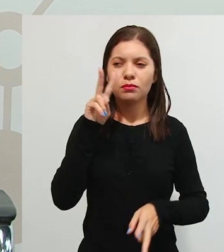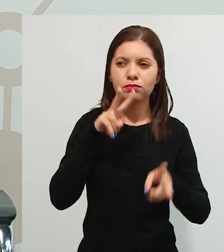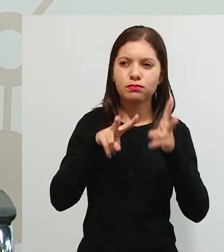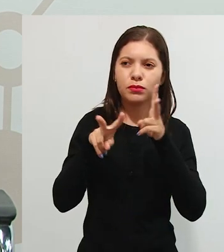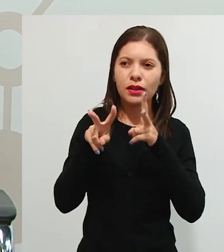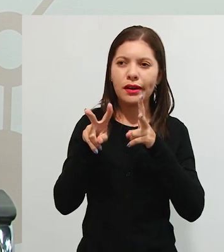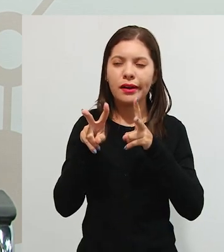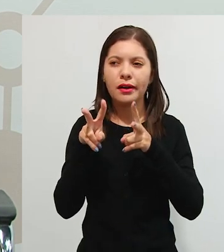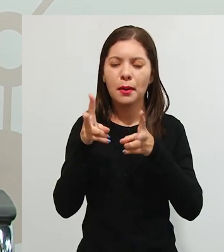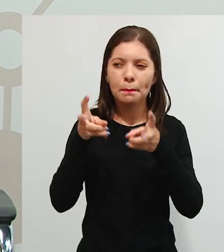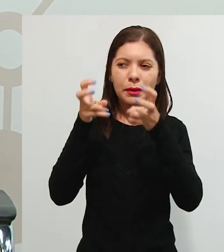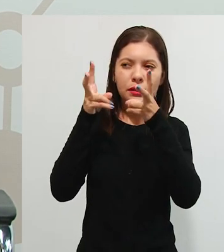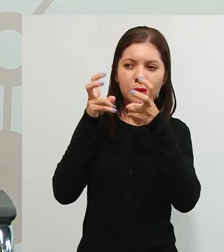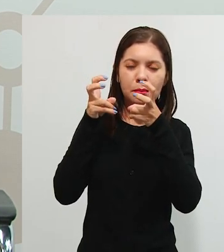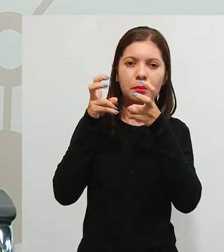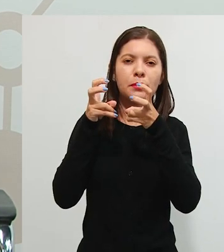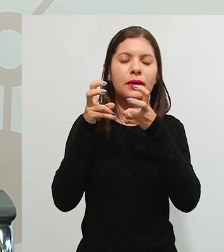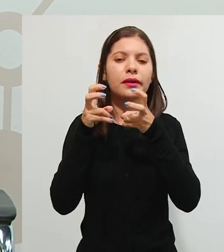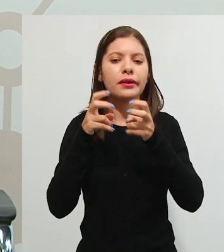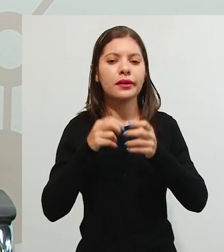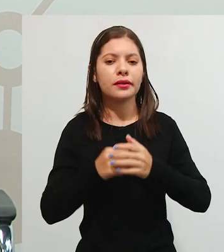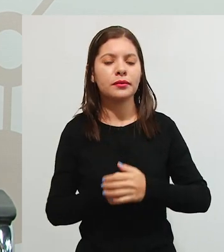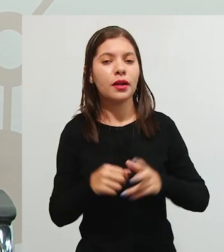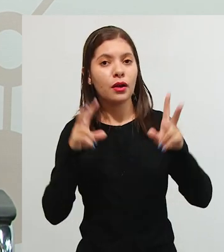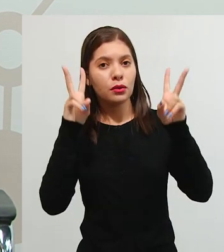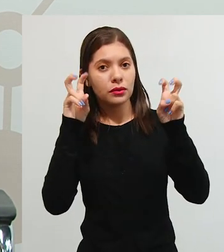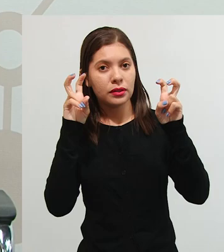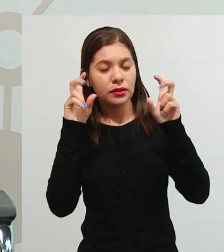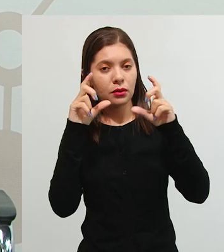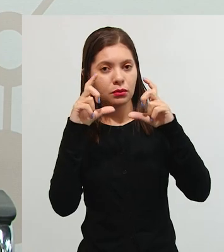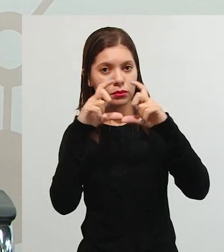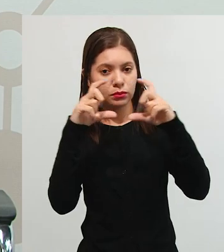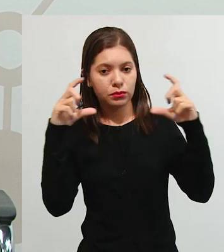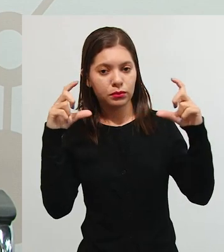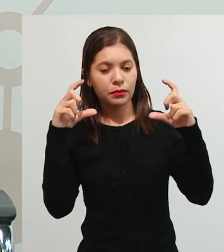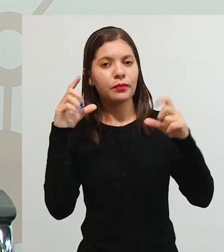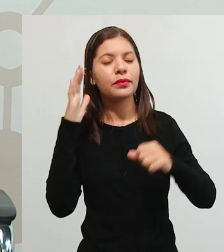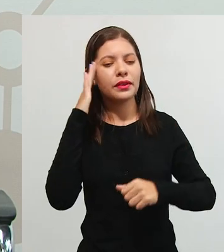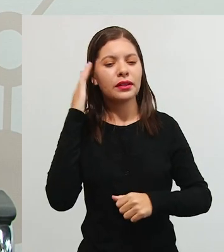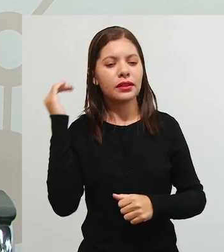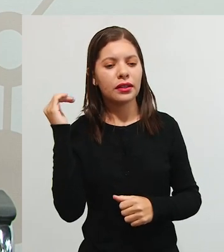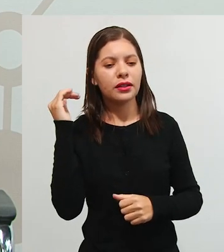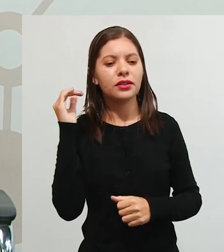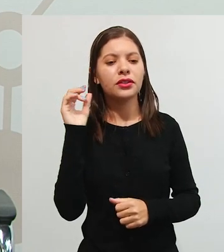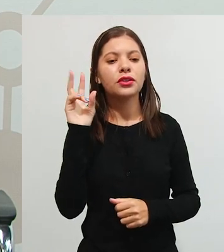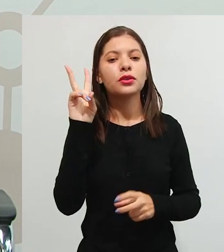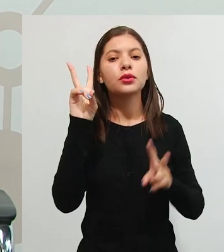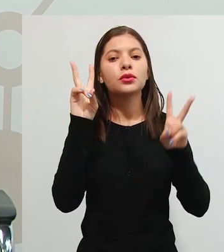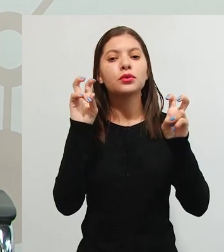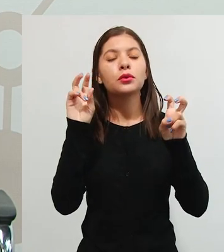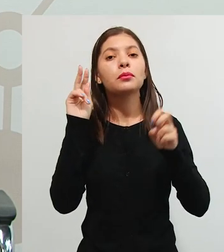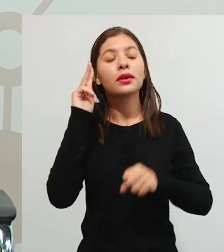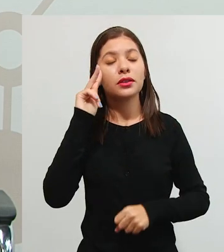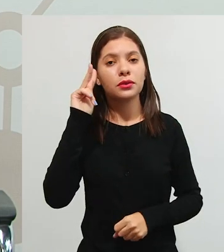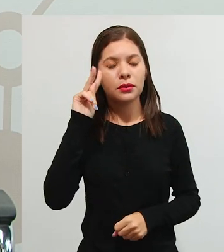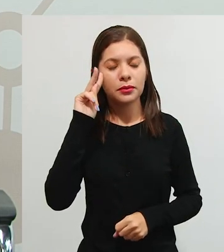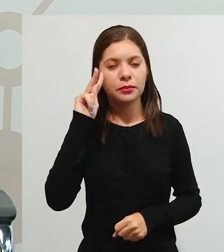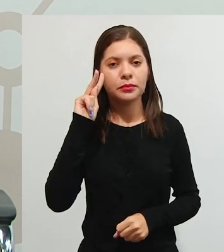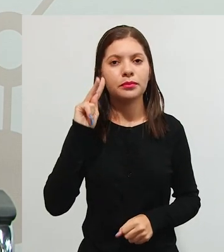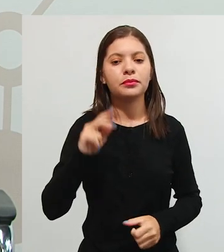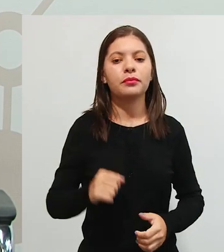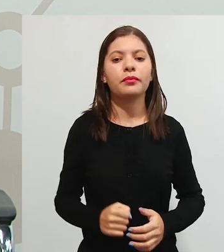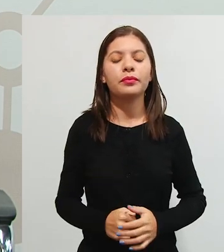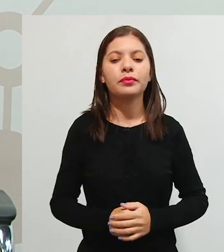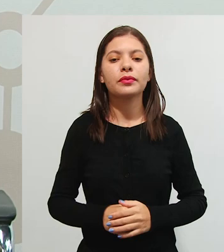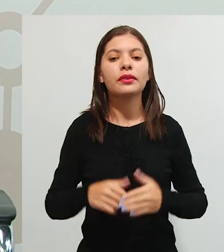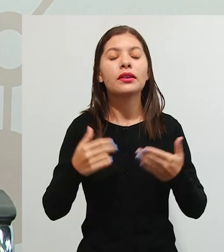você olhar bem, se você perceber bem essa citação, a gente vai conseguir entender um pouco sobre essa história que a gente